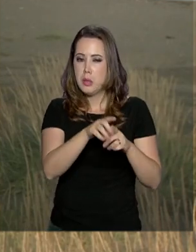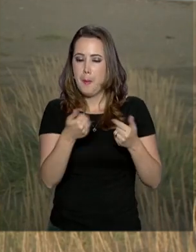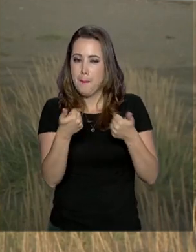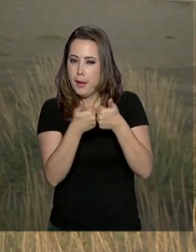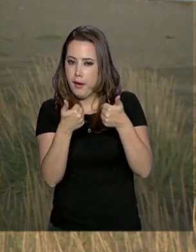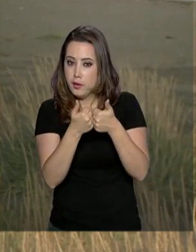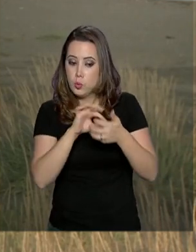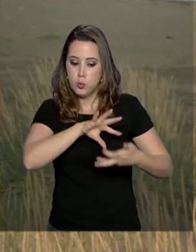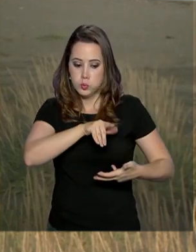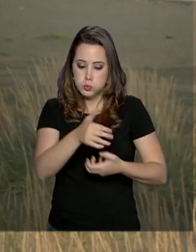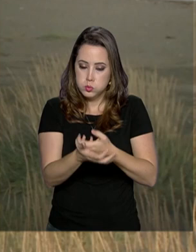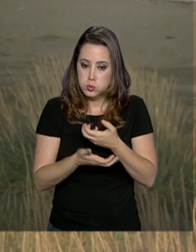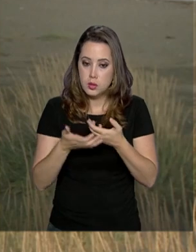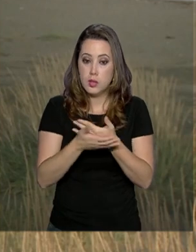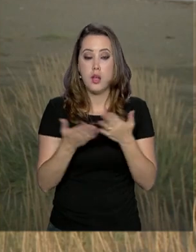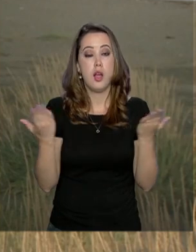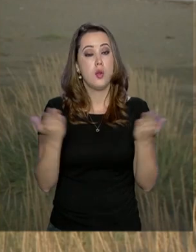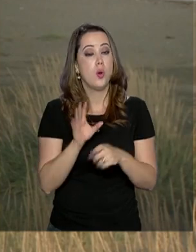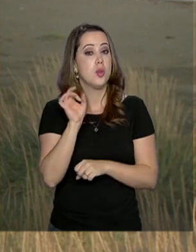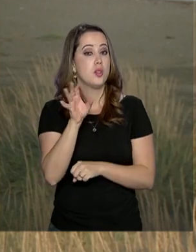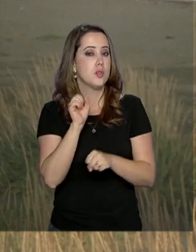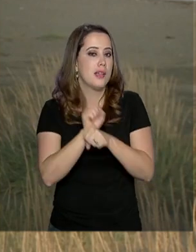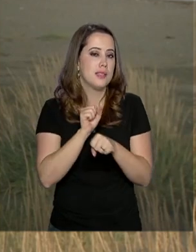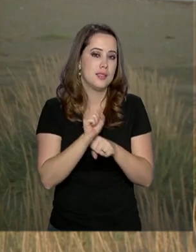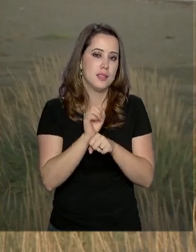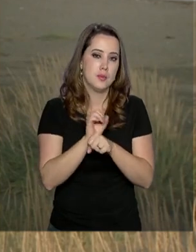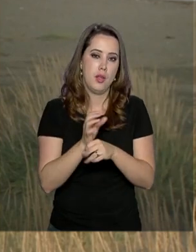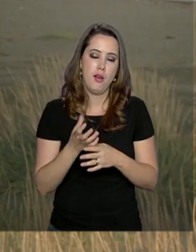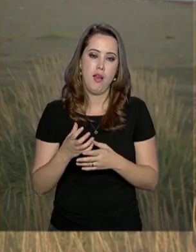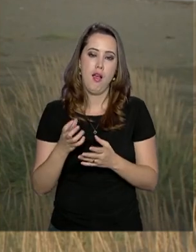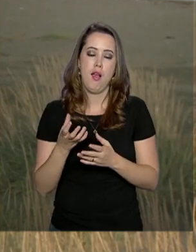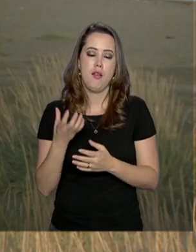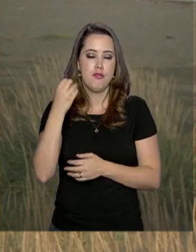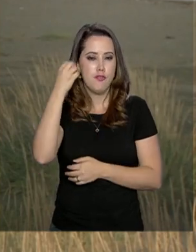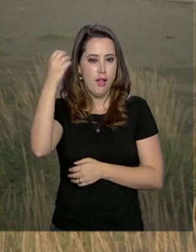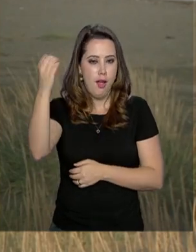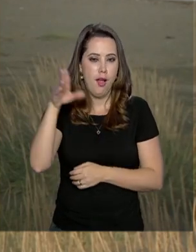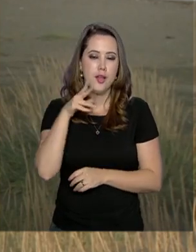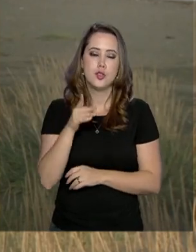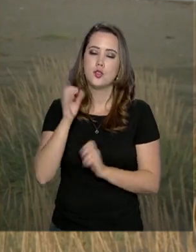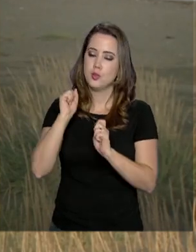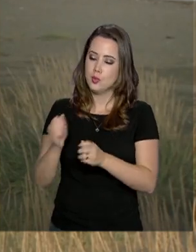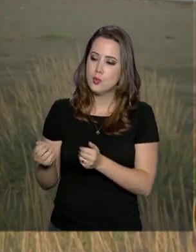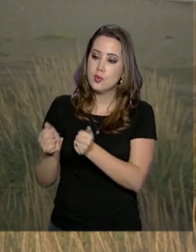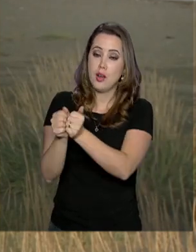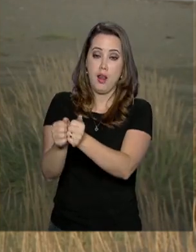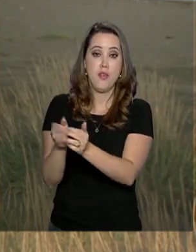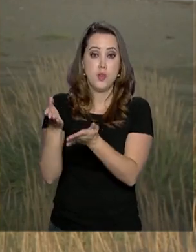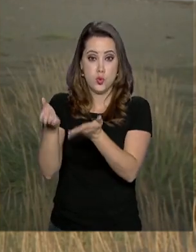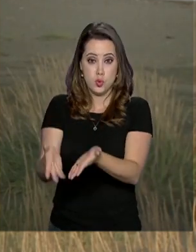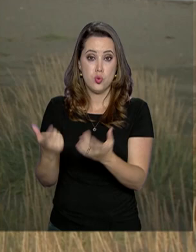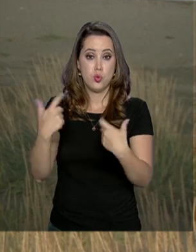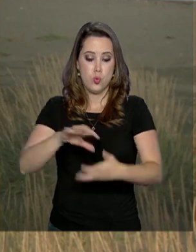Antártica. Agora é só esperar o embarque que nos levará finalmente a pisar no solo ou no gelo do